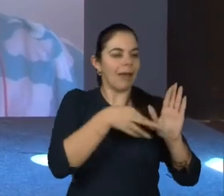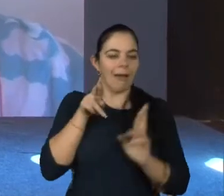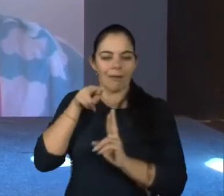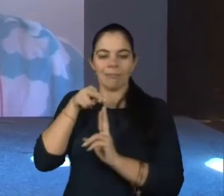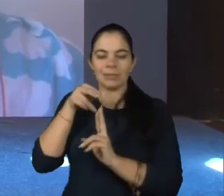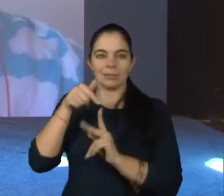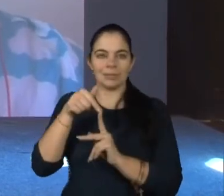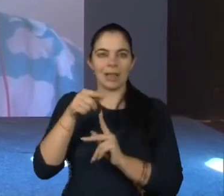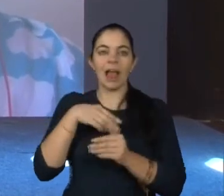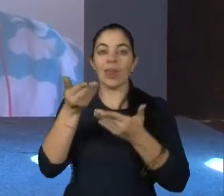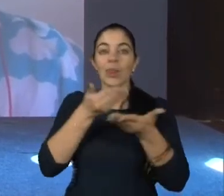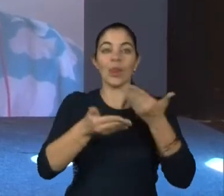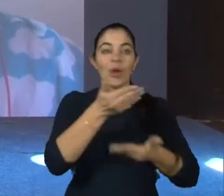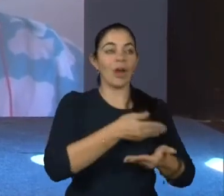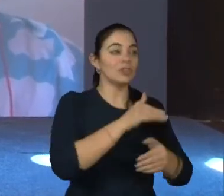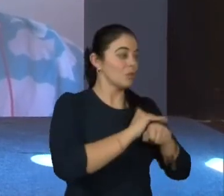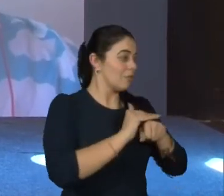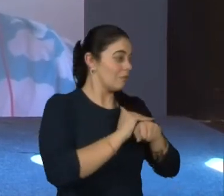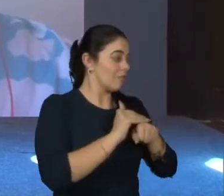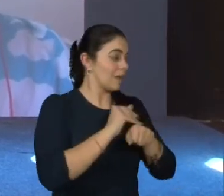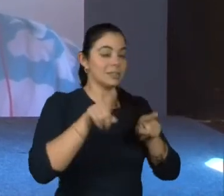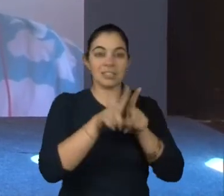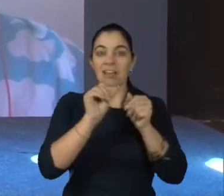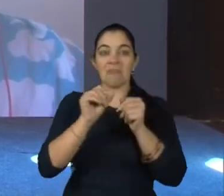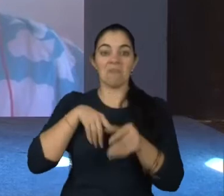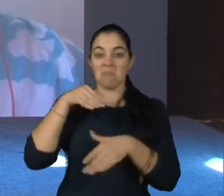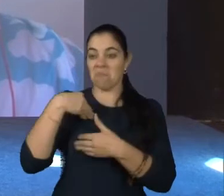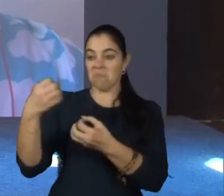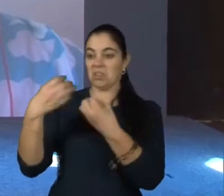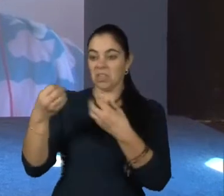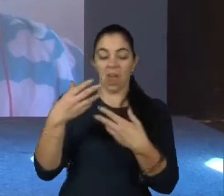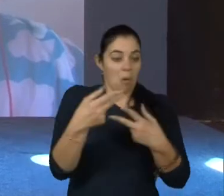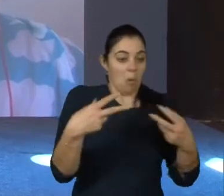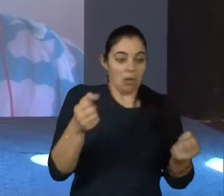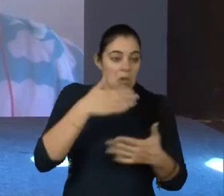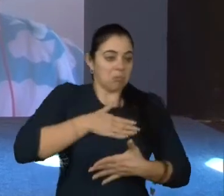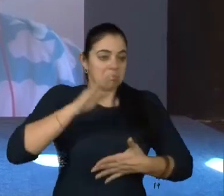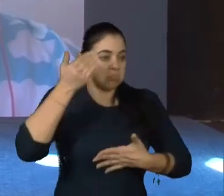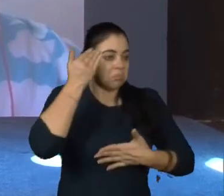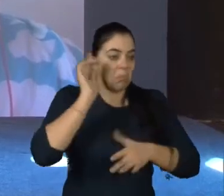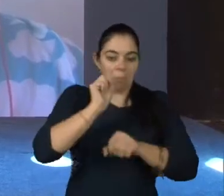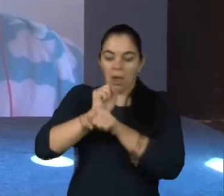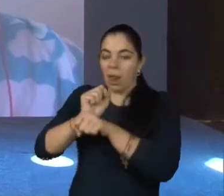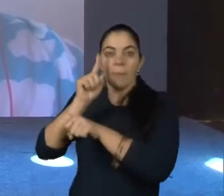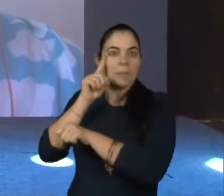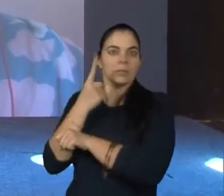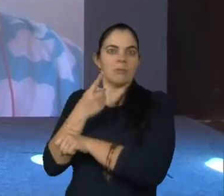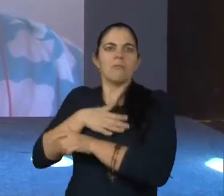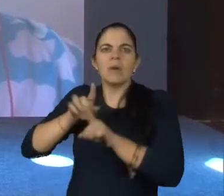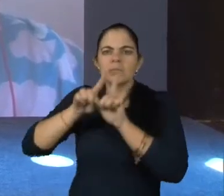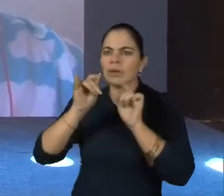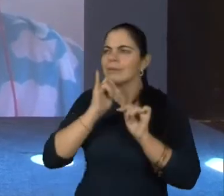das trocas de conversa, de aprendizado. Às vezes, você me ensina coisa que eu nunca parei para pensar. E aí, se a gente for dizer, a gente tem nanismo.